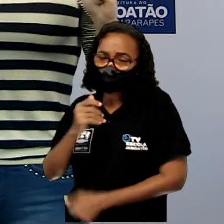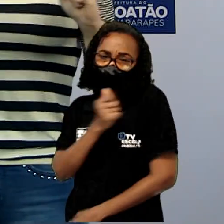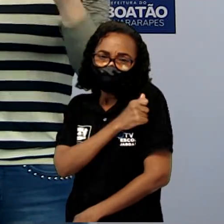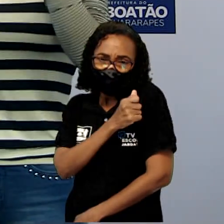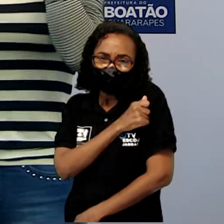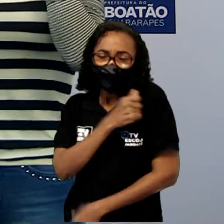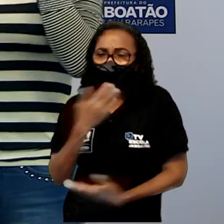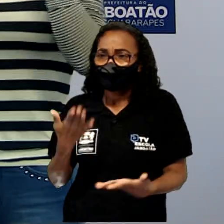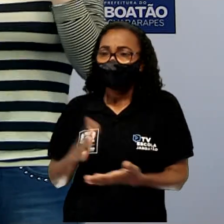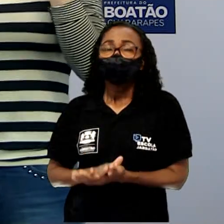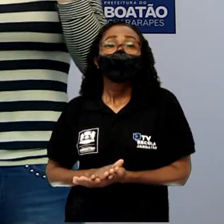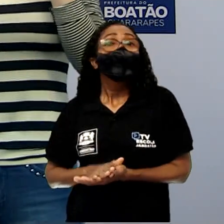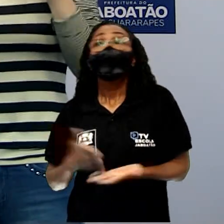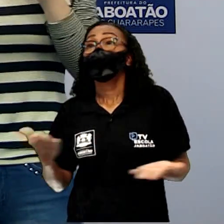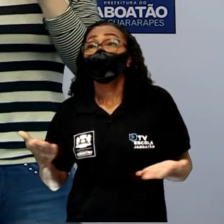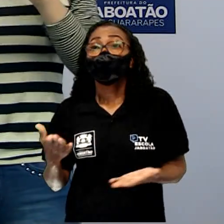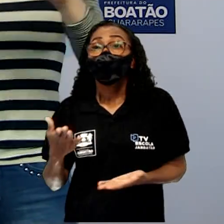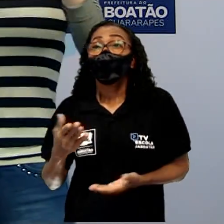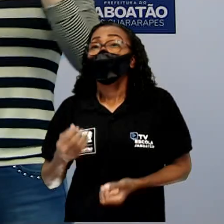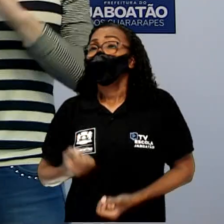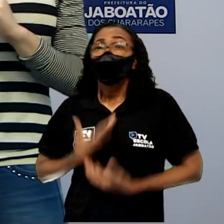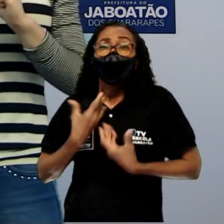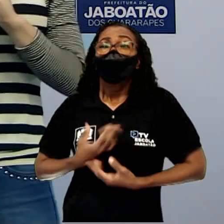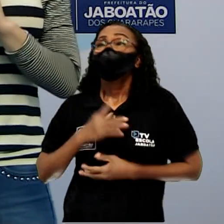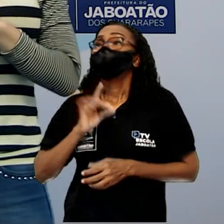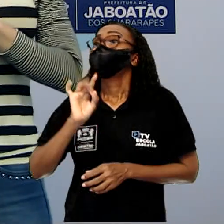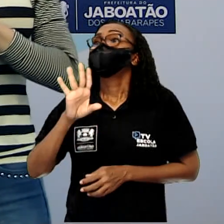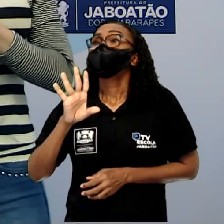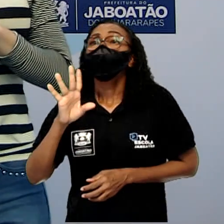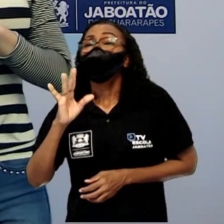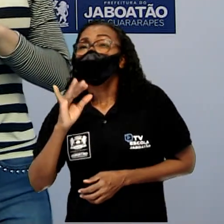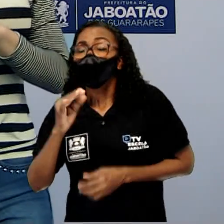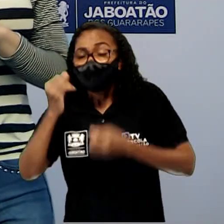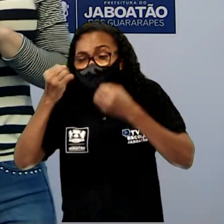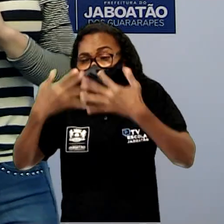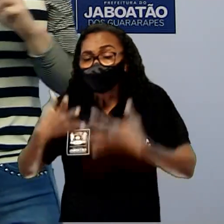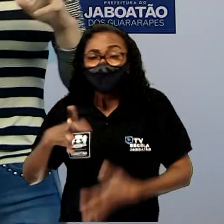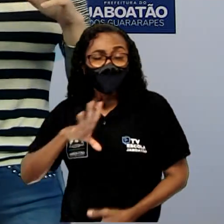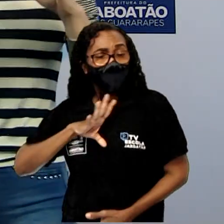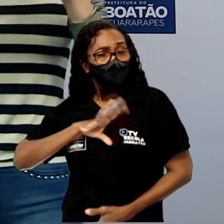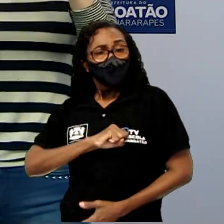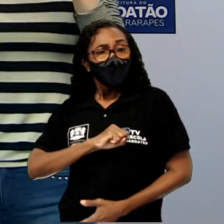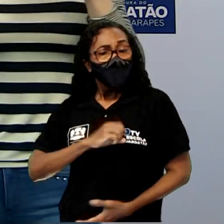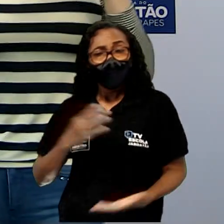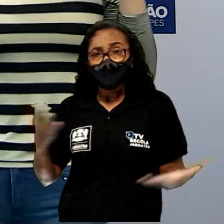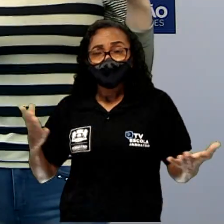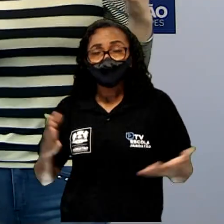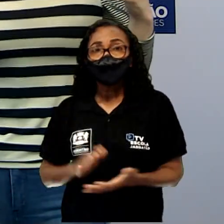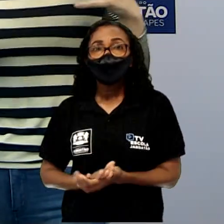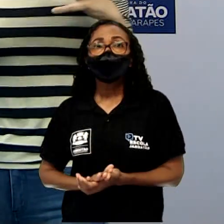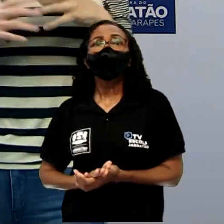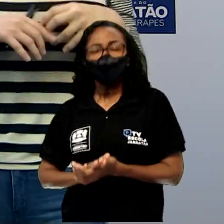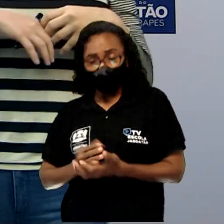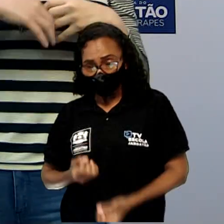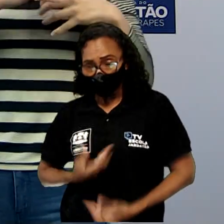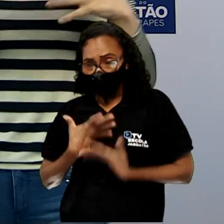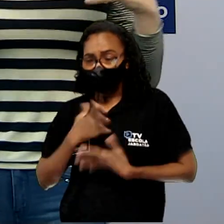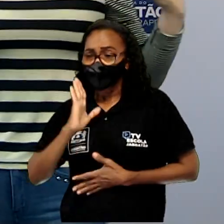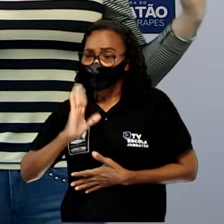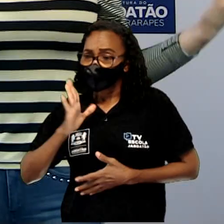Loi, o poema só fala sobre o amor. Na primeira aula, vocês viram que os nossos poemas, os poemas que foram trabalhados,